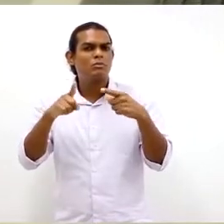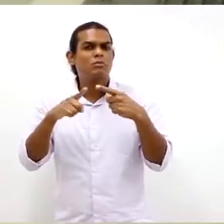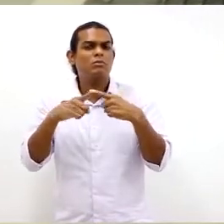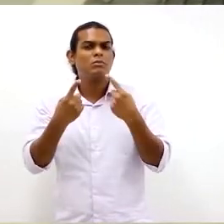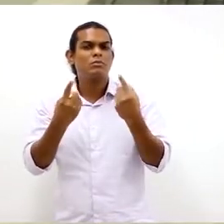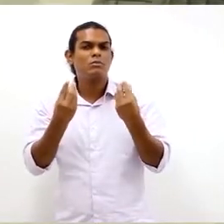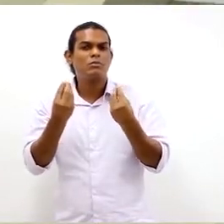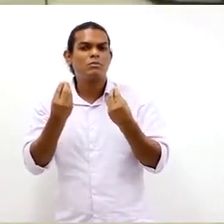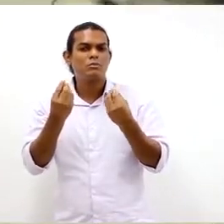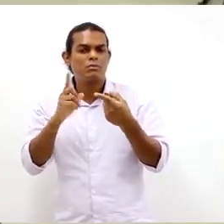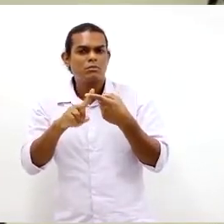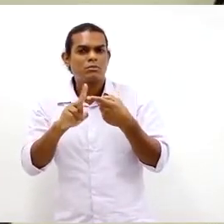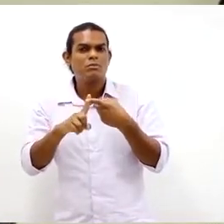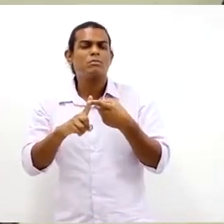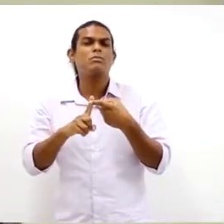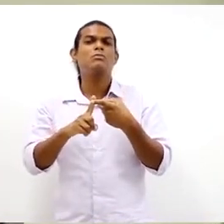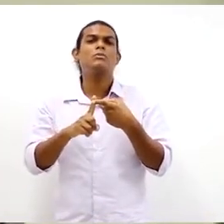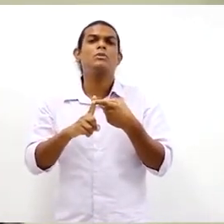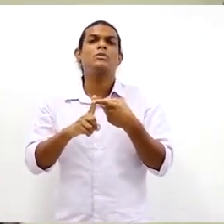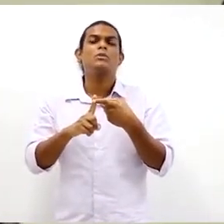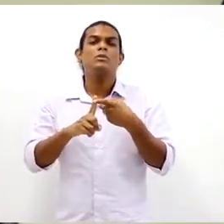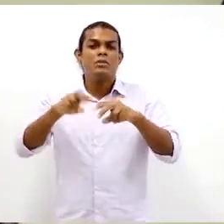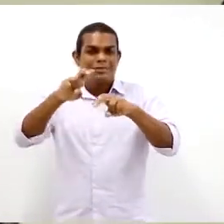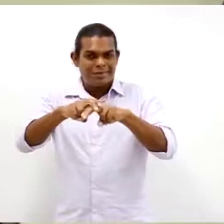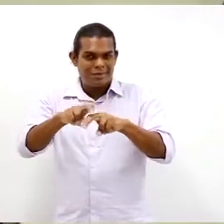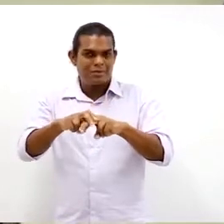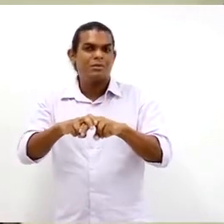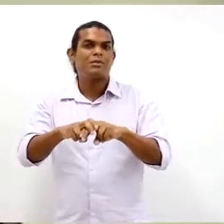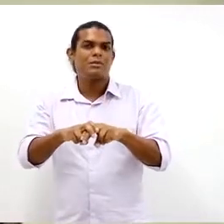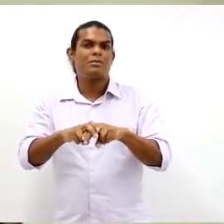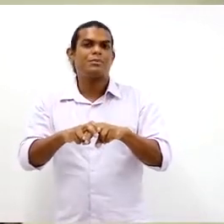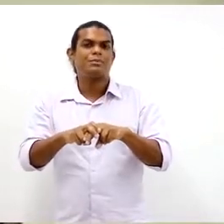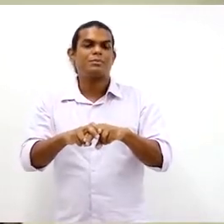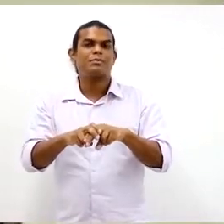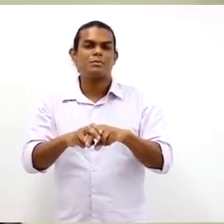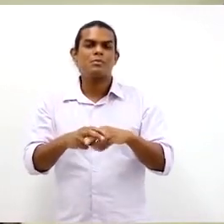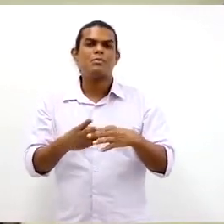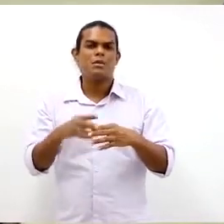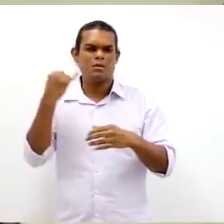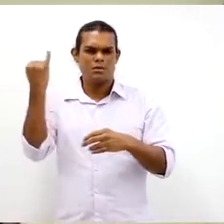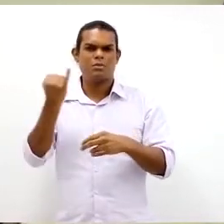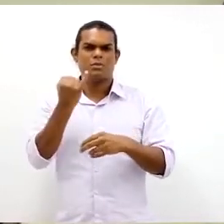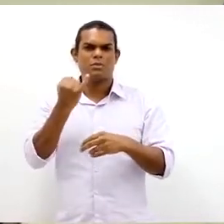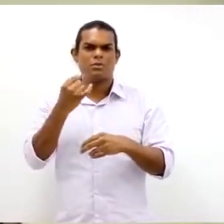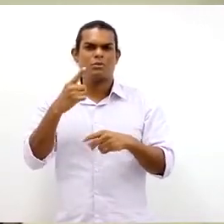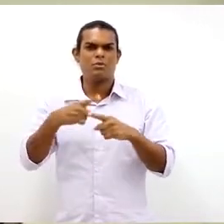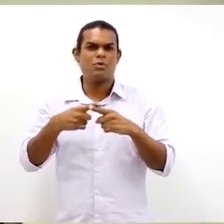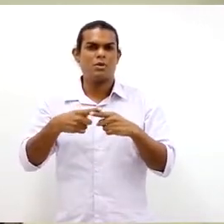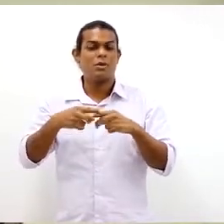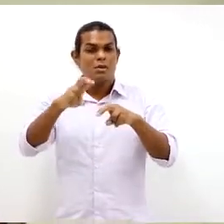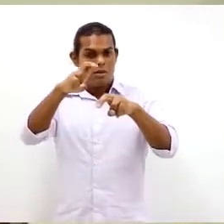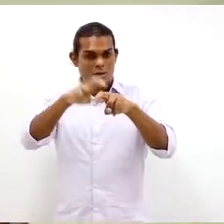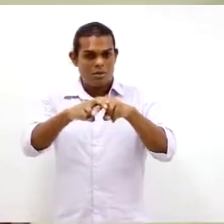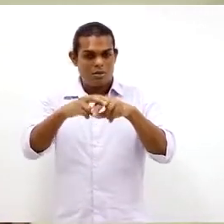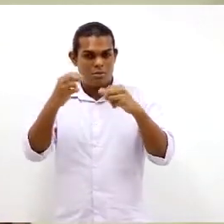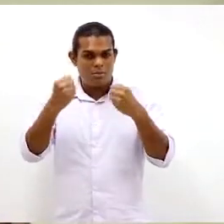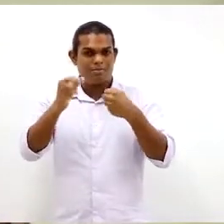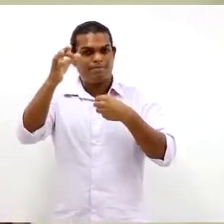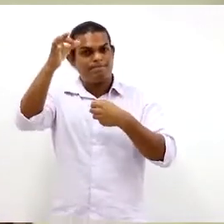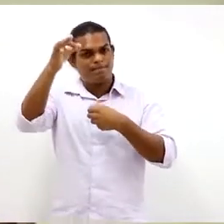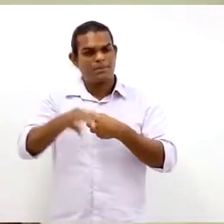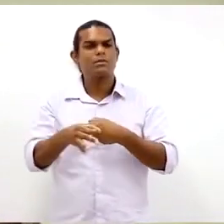aqui. A cadeira precisa ter uma conformidade anatômica e ergonômica que favoreça a